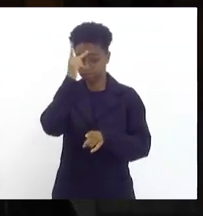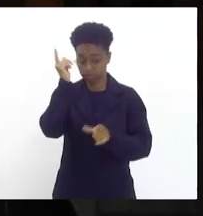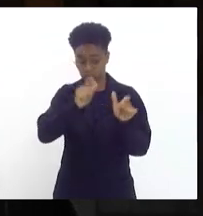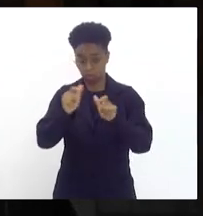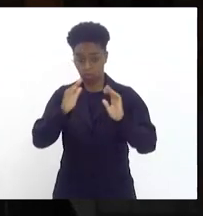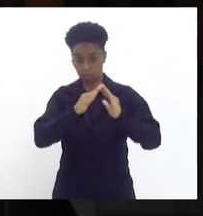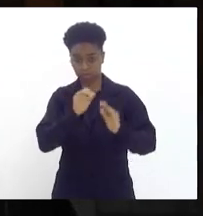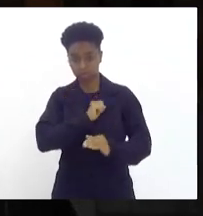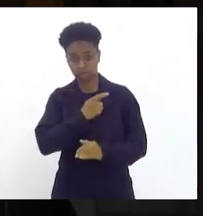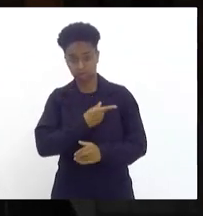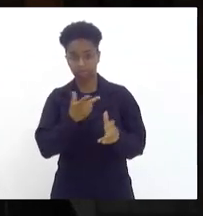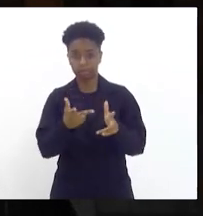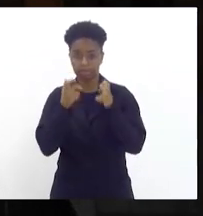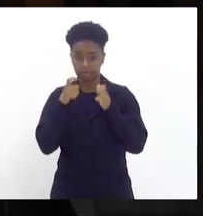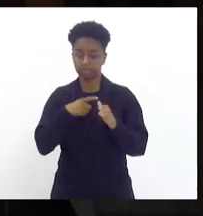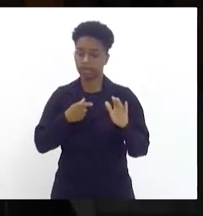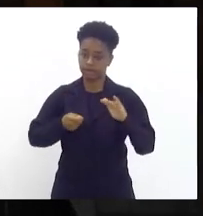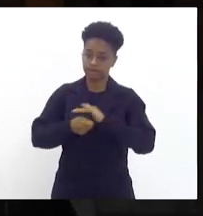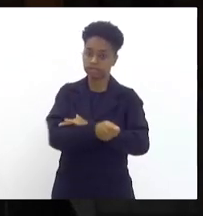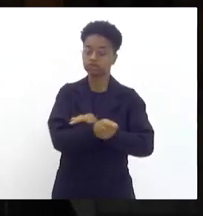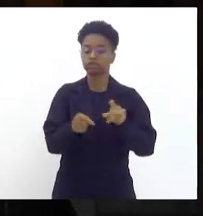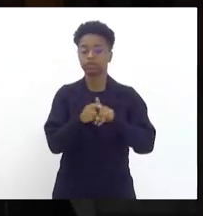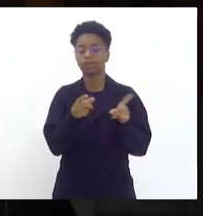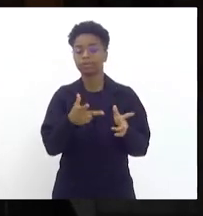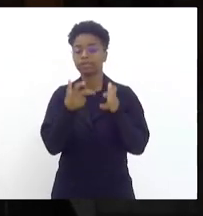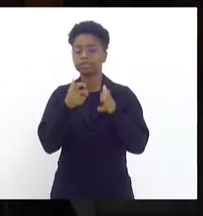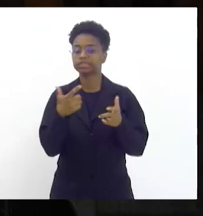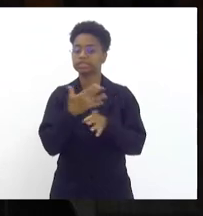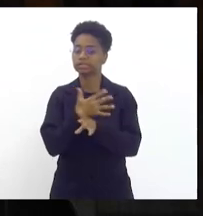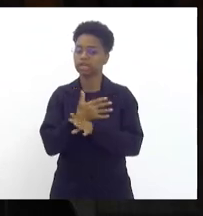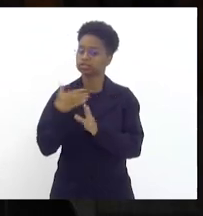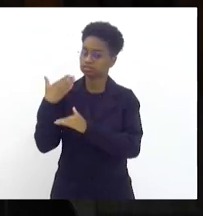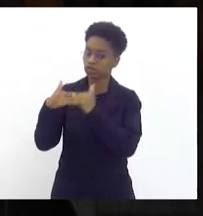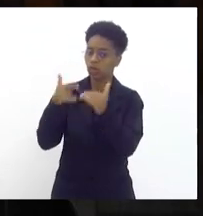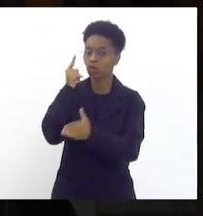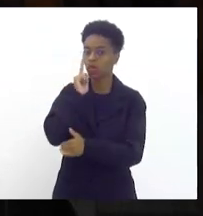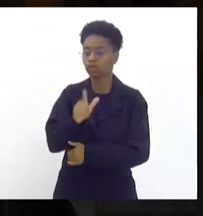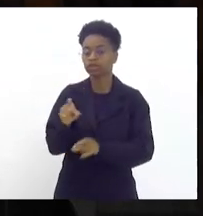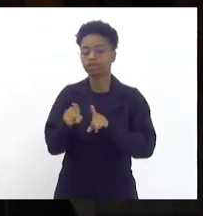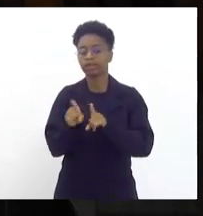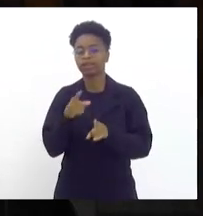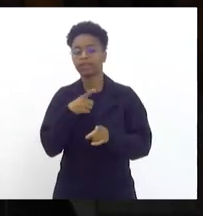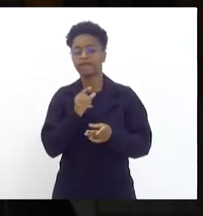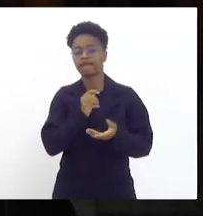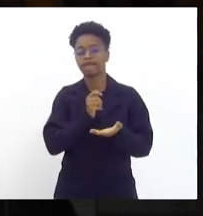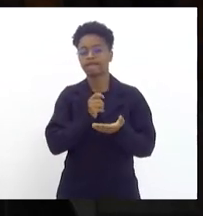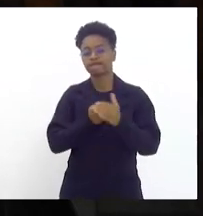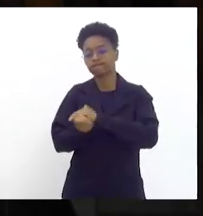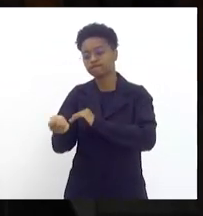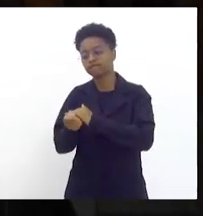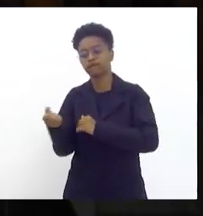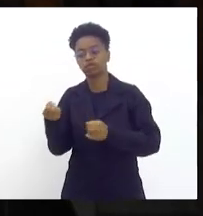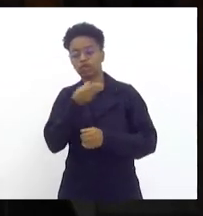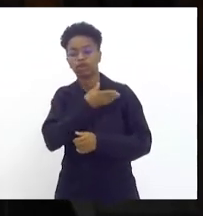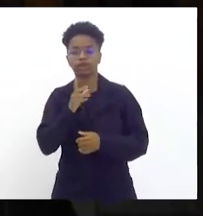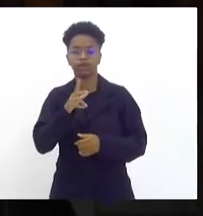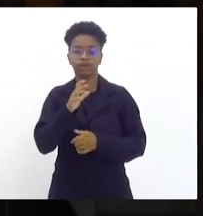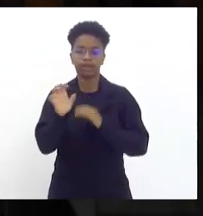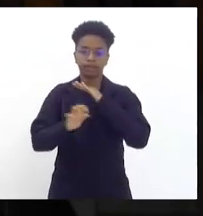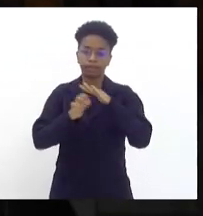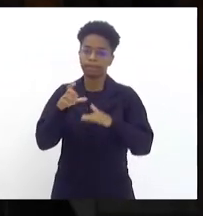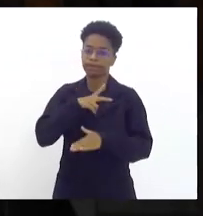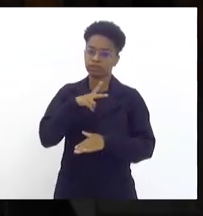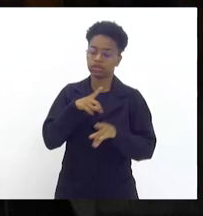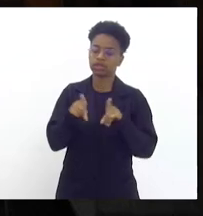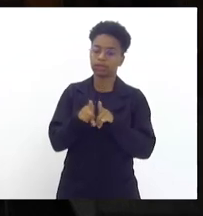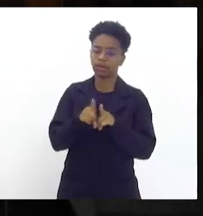investimento vê que a cidade está seguindo no caminho do desenvolvimento atraindo investimentos de empresas privadas gerando emprego e